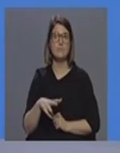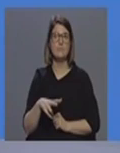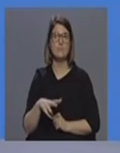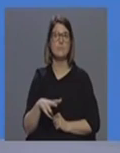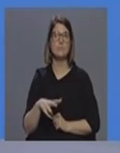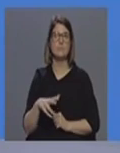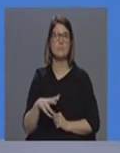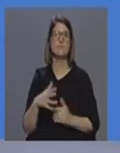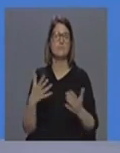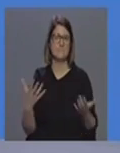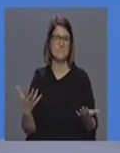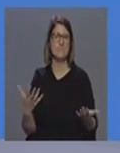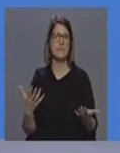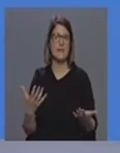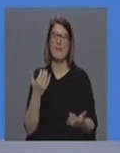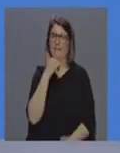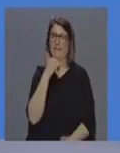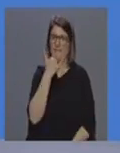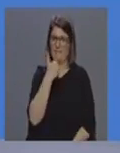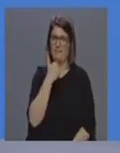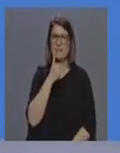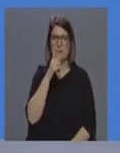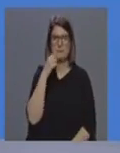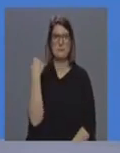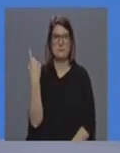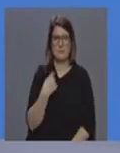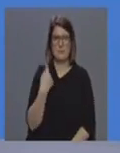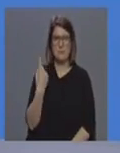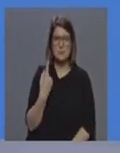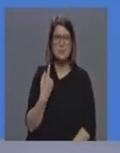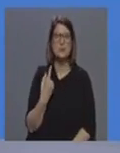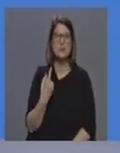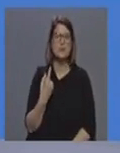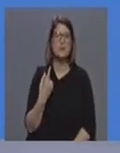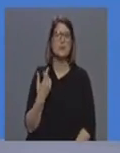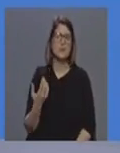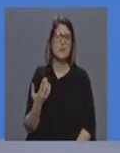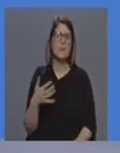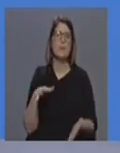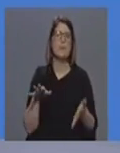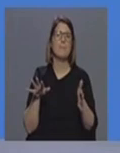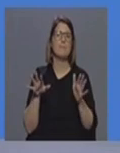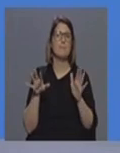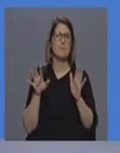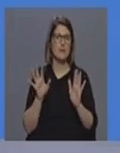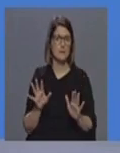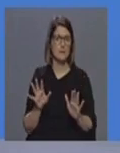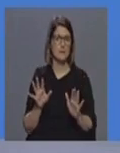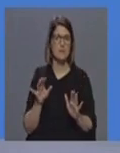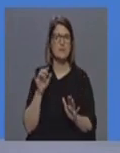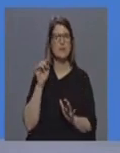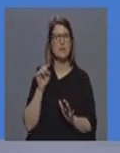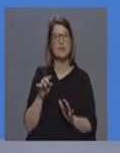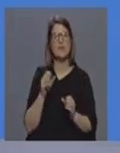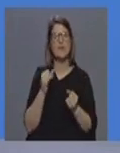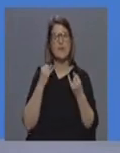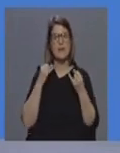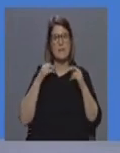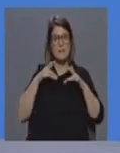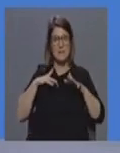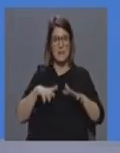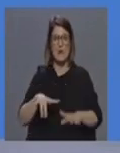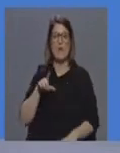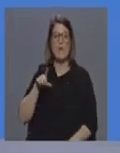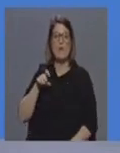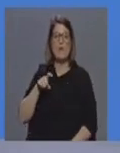de alegria para todos nós no entanto isto é uma infecção viral